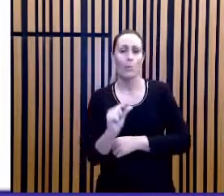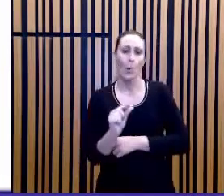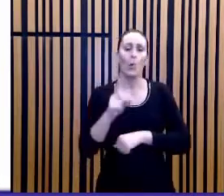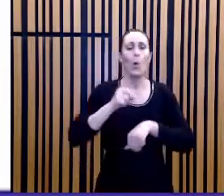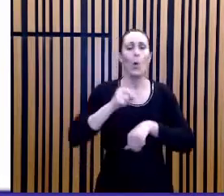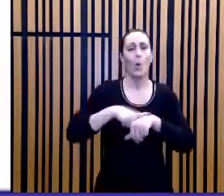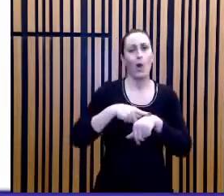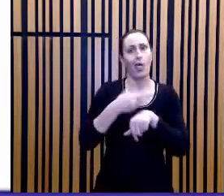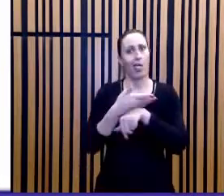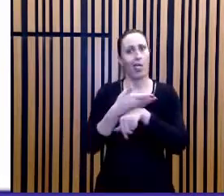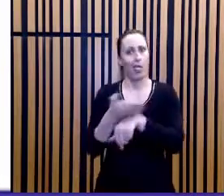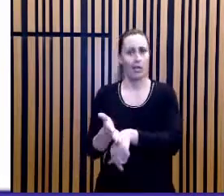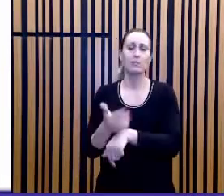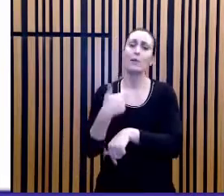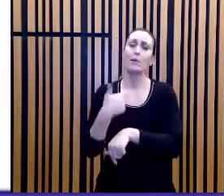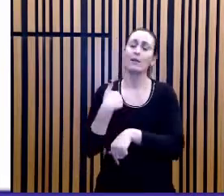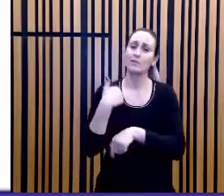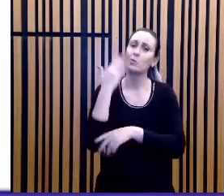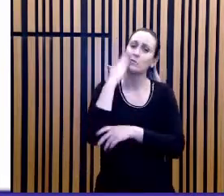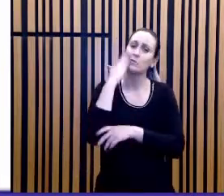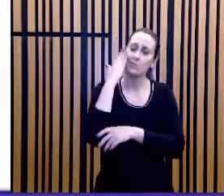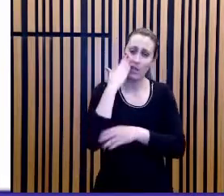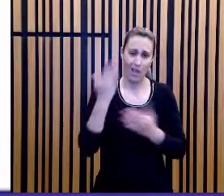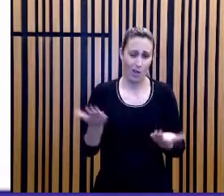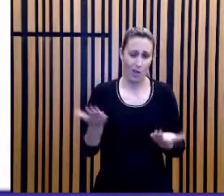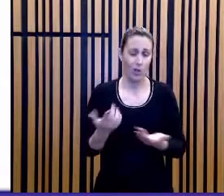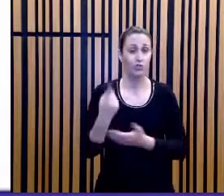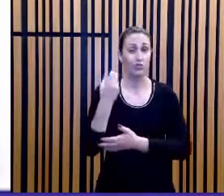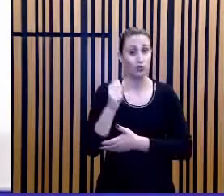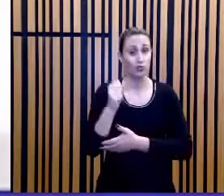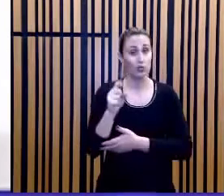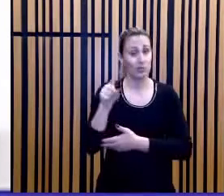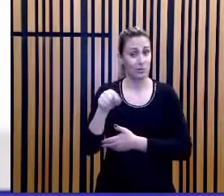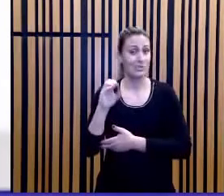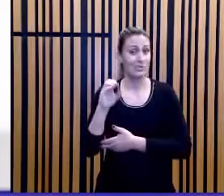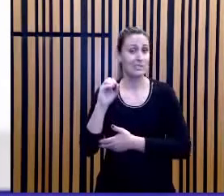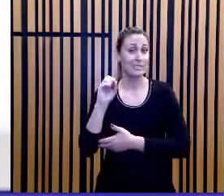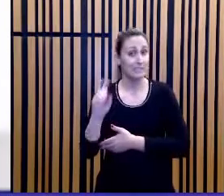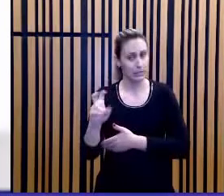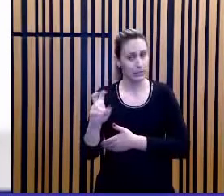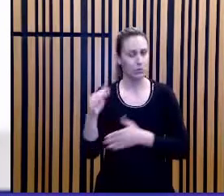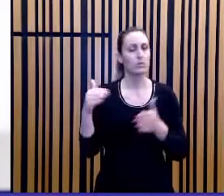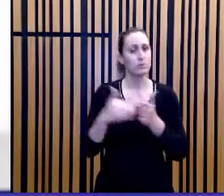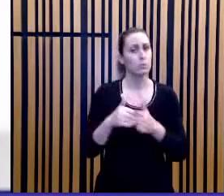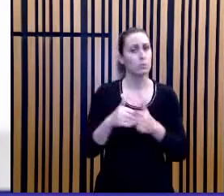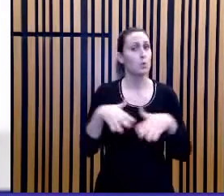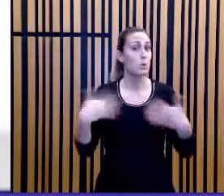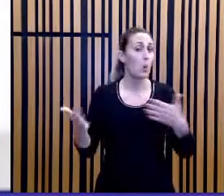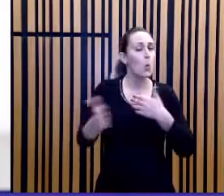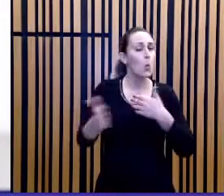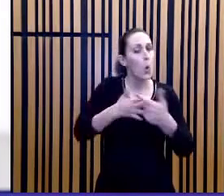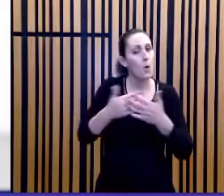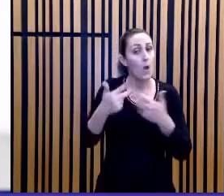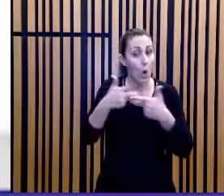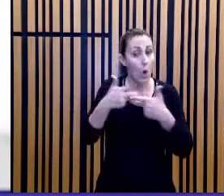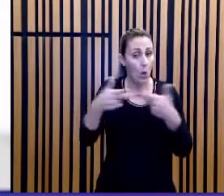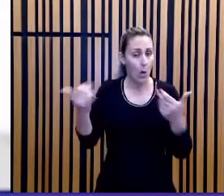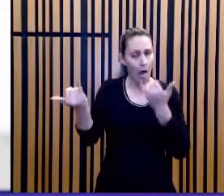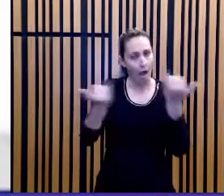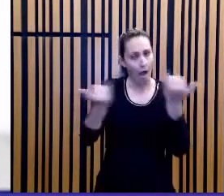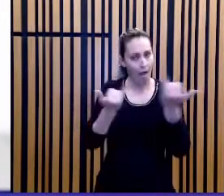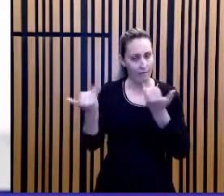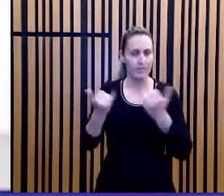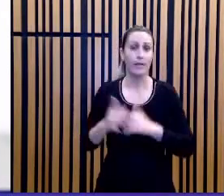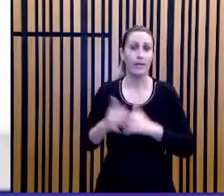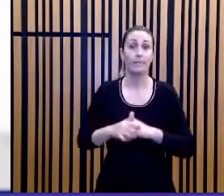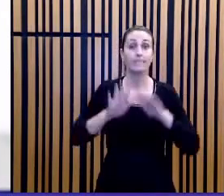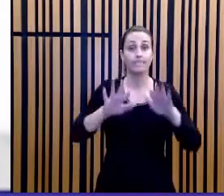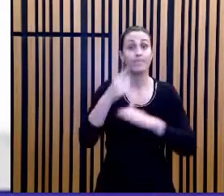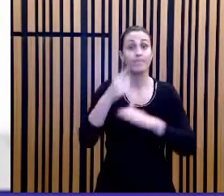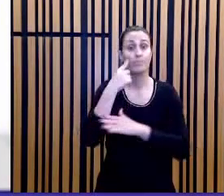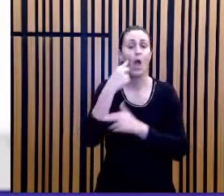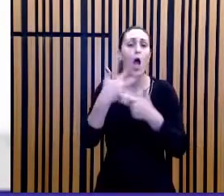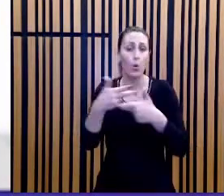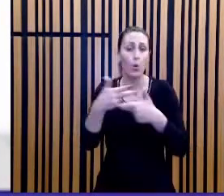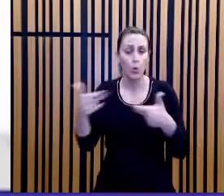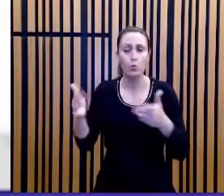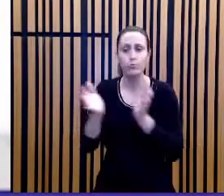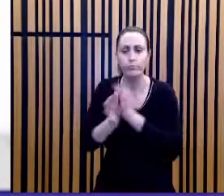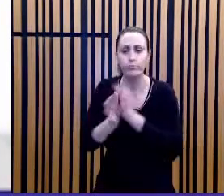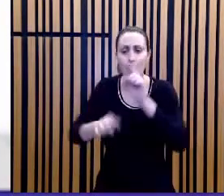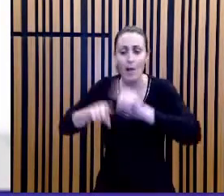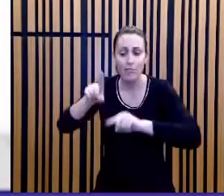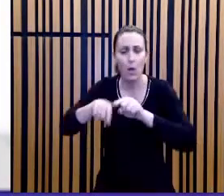mas eu sei que o Noslen é 18h05, então está tudo em cima, qualquer coisa vocês me xinguem. Alguns equipamentos podem queimar durante o funcionamento